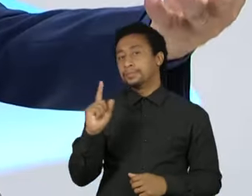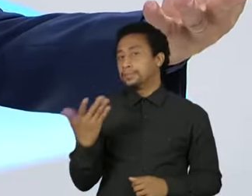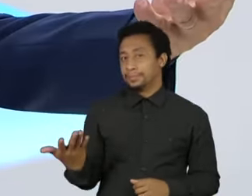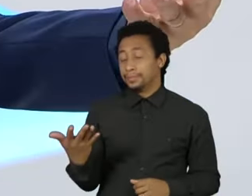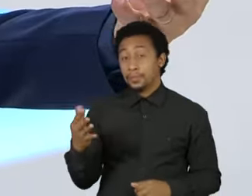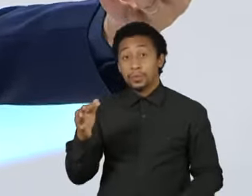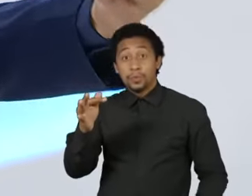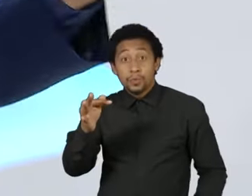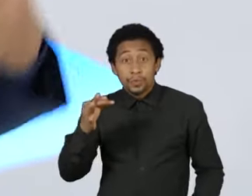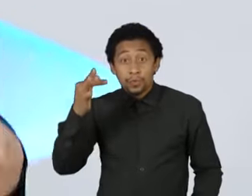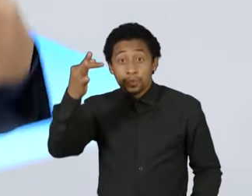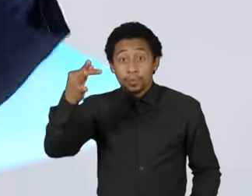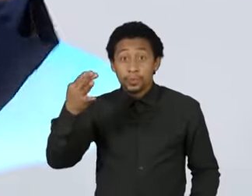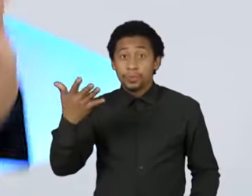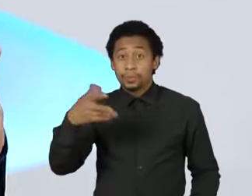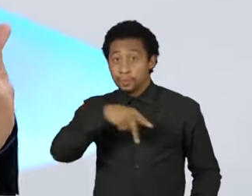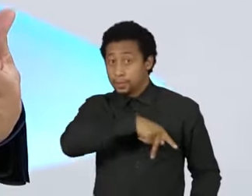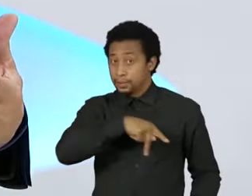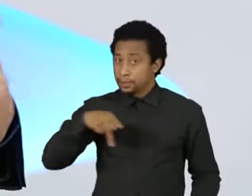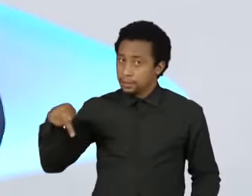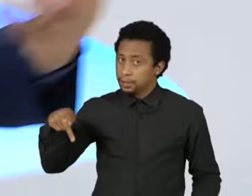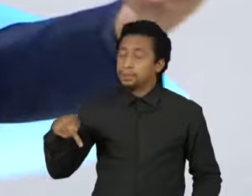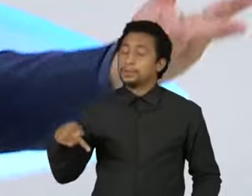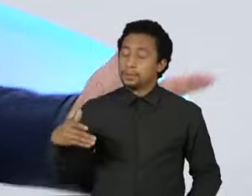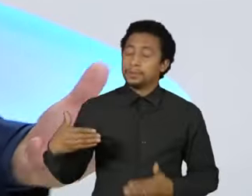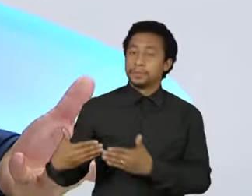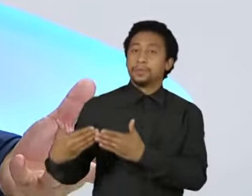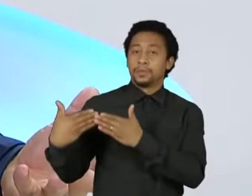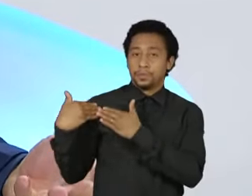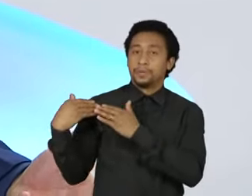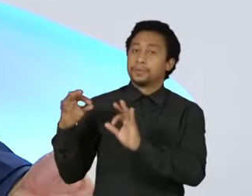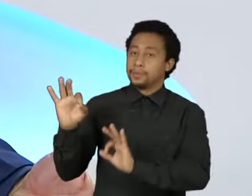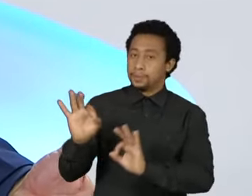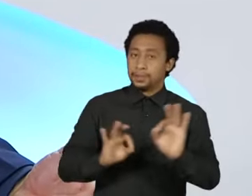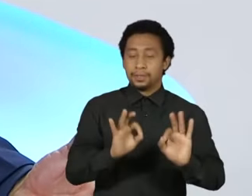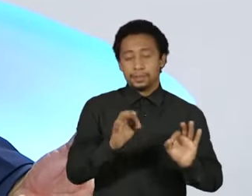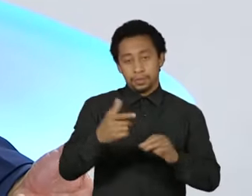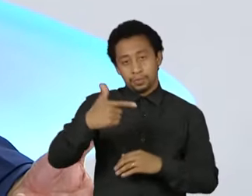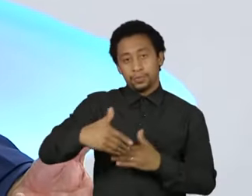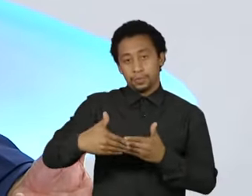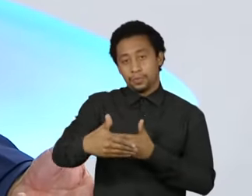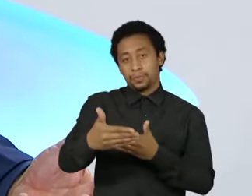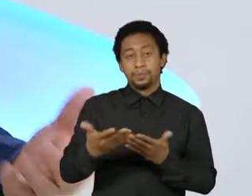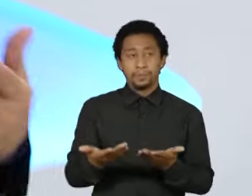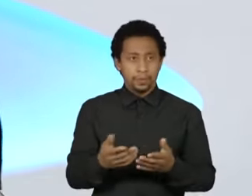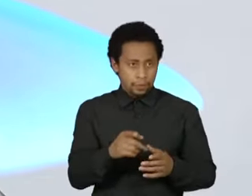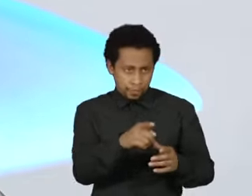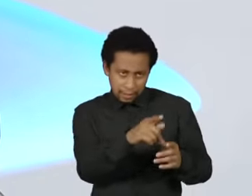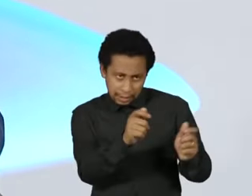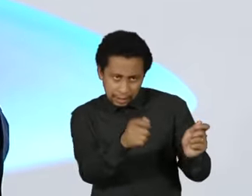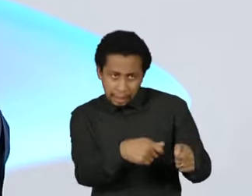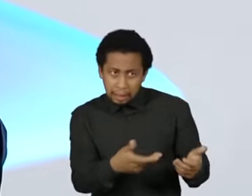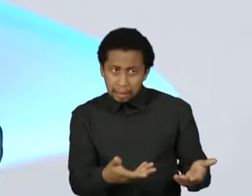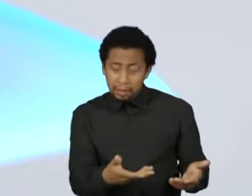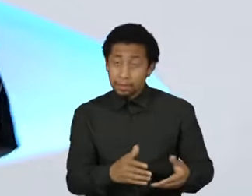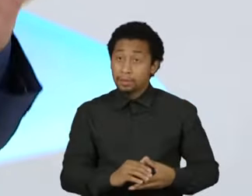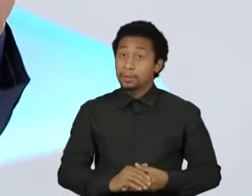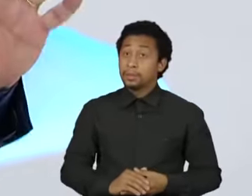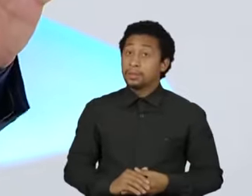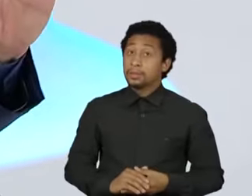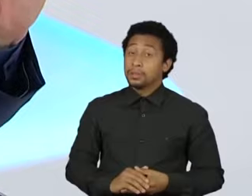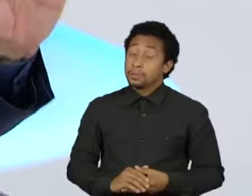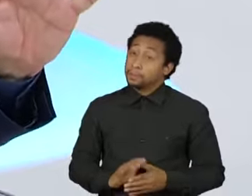futuro governo tem como tarefa reorganizar esse processo. O senhor quer que terá força para isso? Eu acho que se usar,